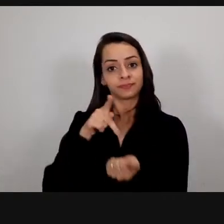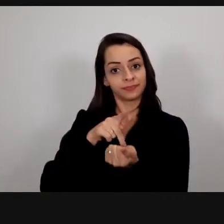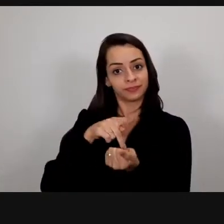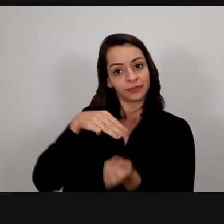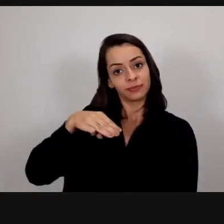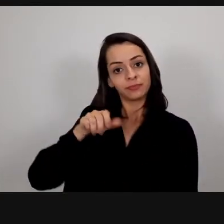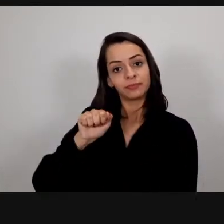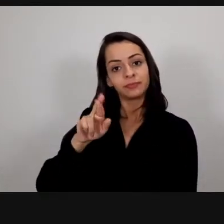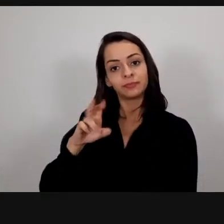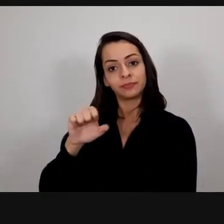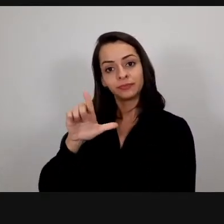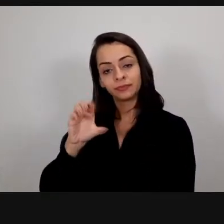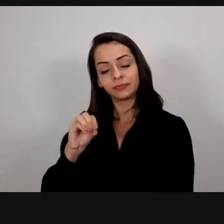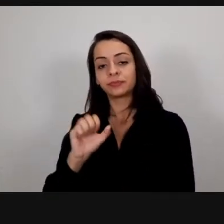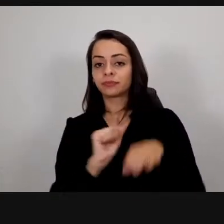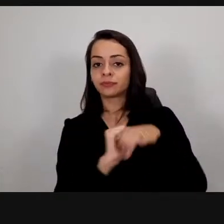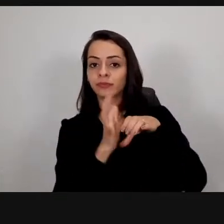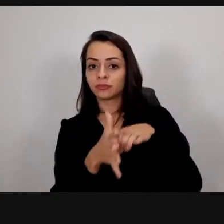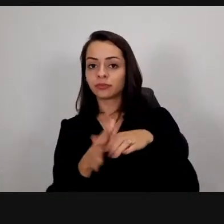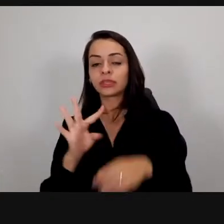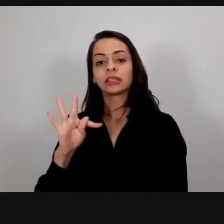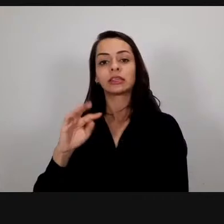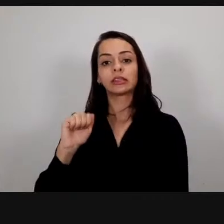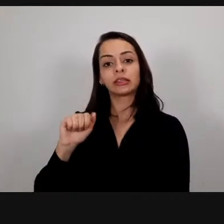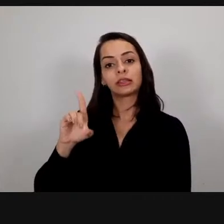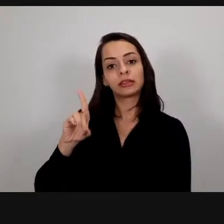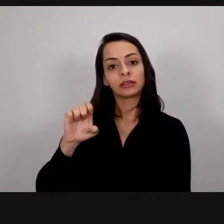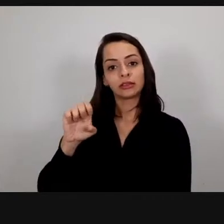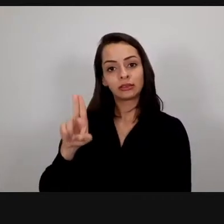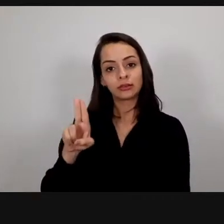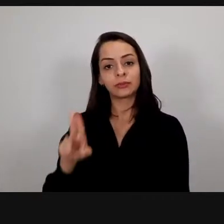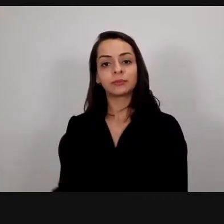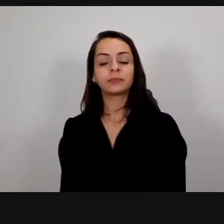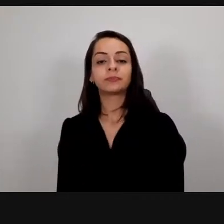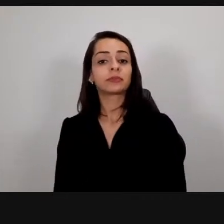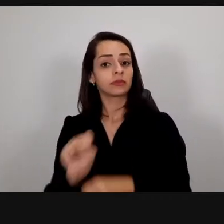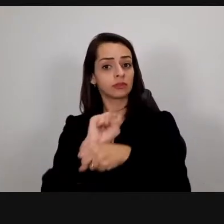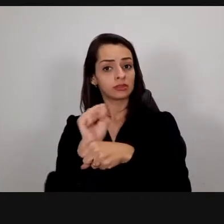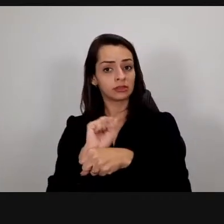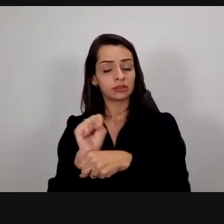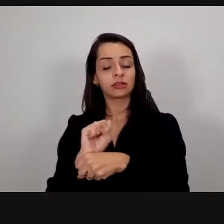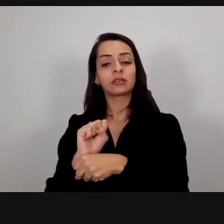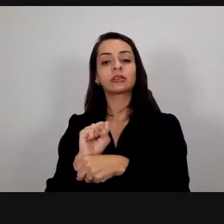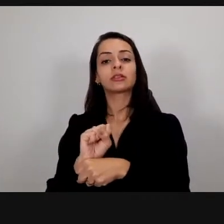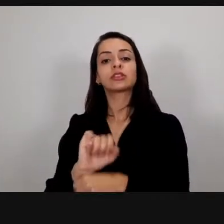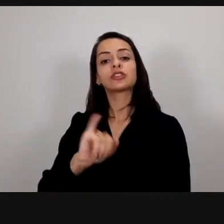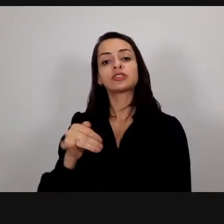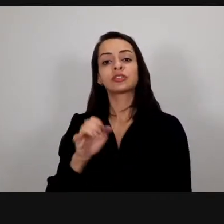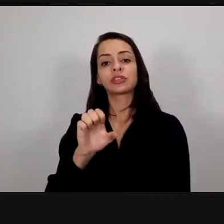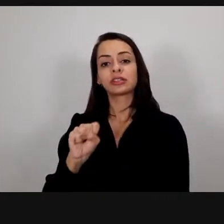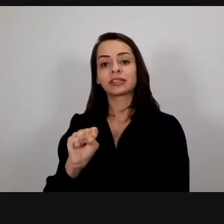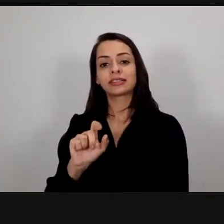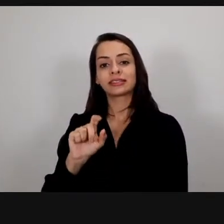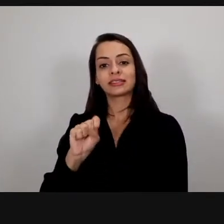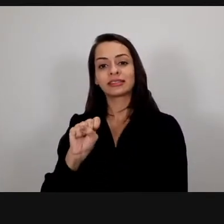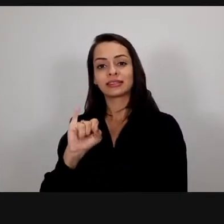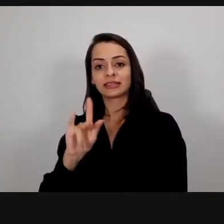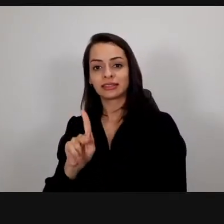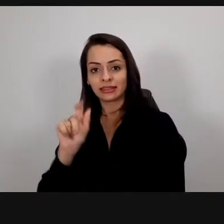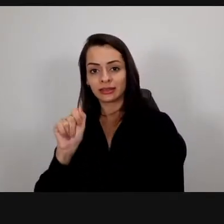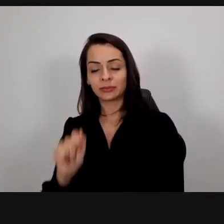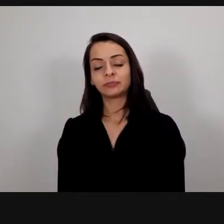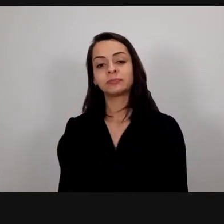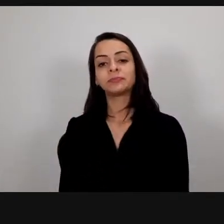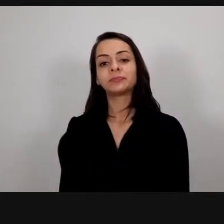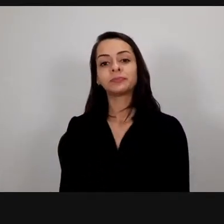Miranda Montes Claros Tadeu Arthur Salinas a Jéssica Glória e Telflotone o professor José Antônio Duarte